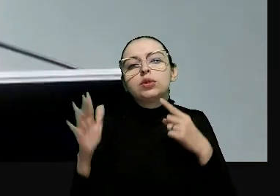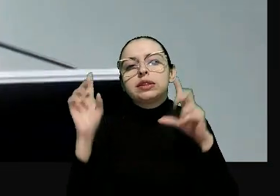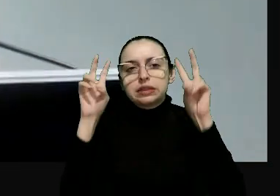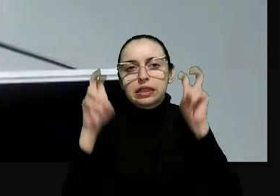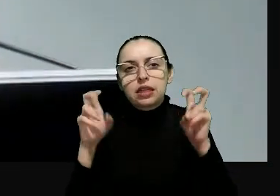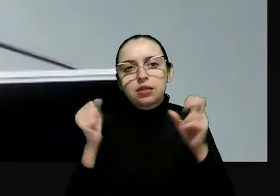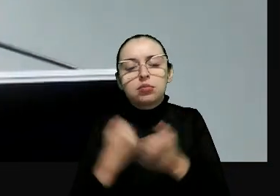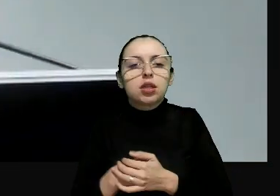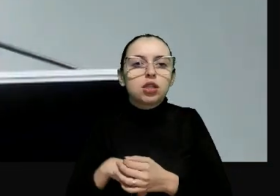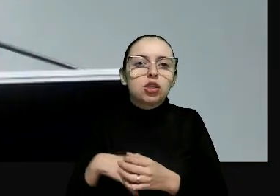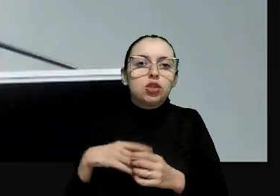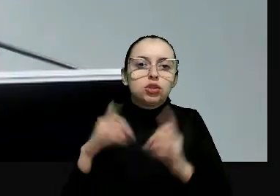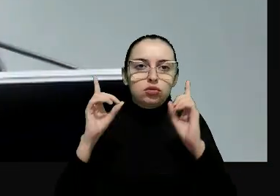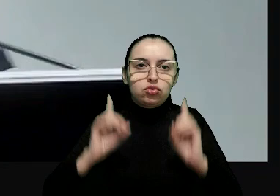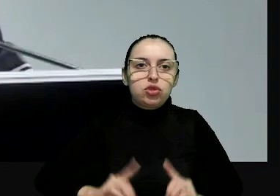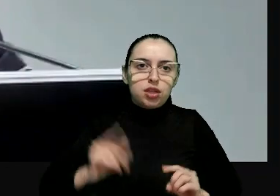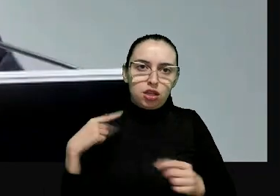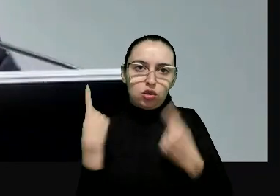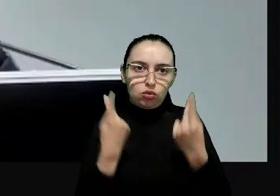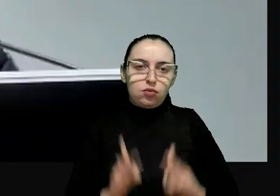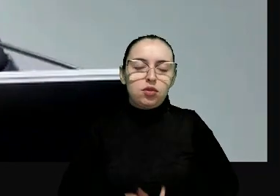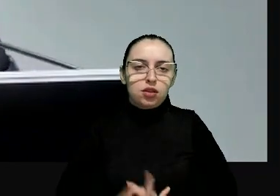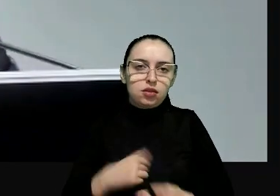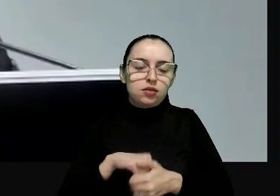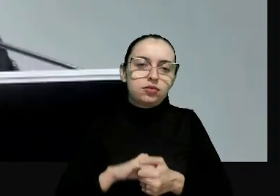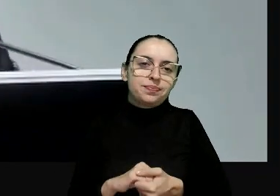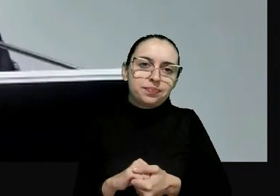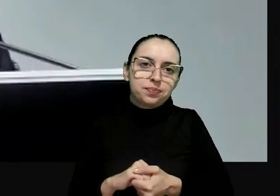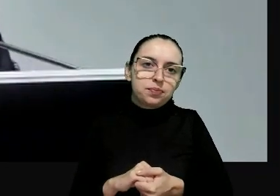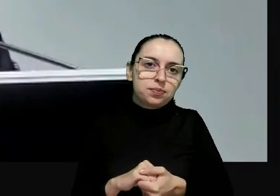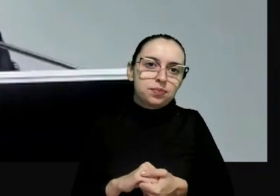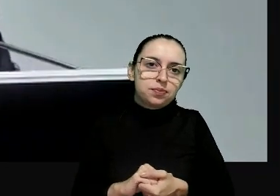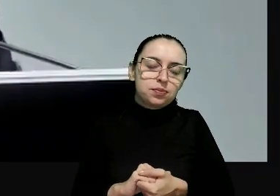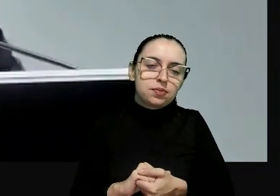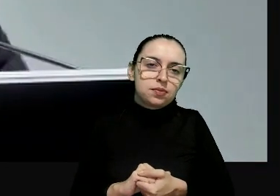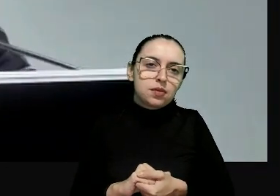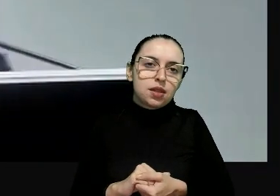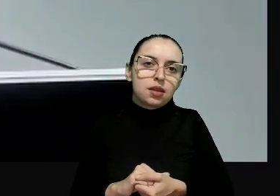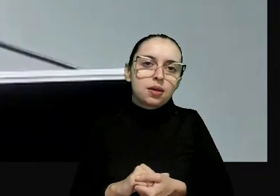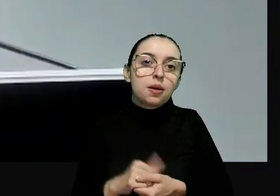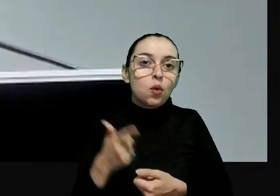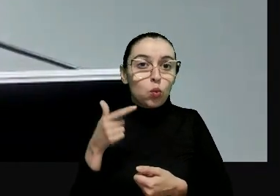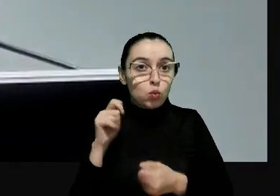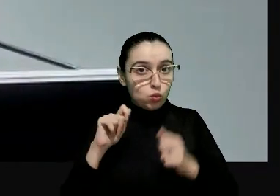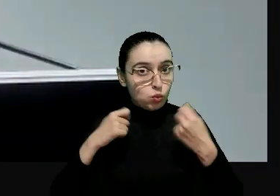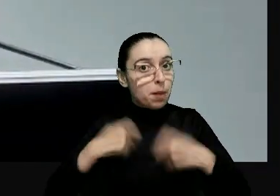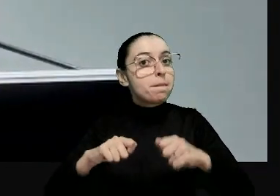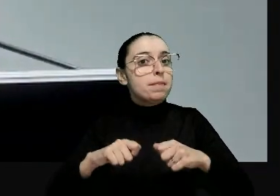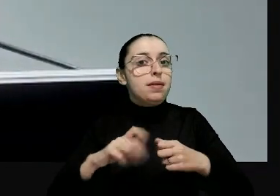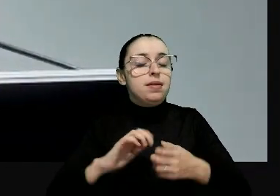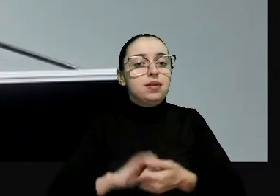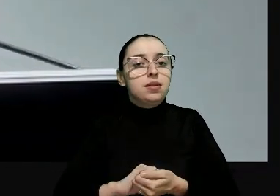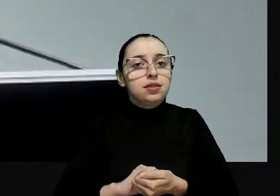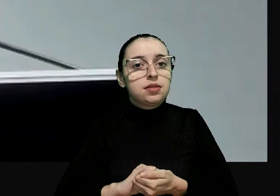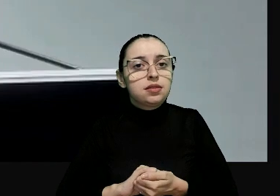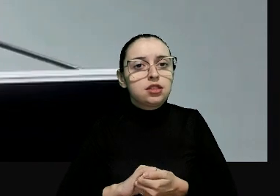centrado na dignidade humana, na emergência desse novo paradigma jurídico, que é capaz de